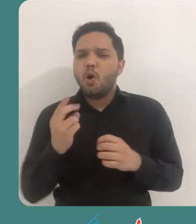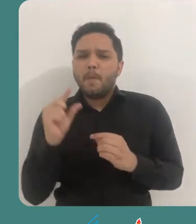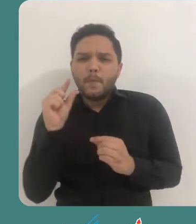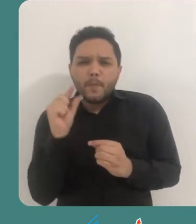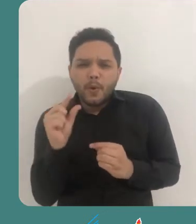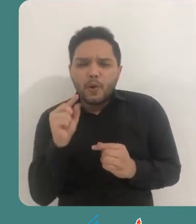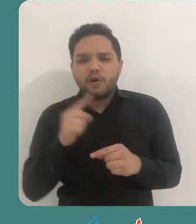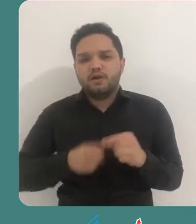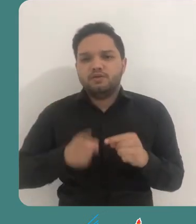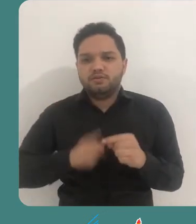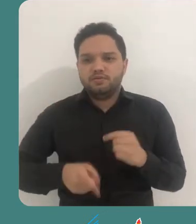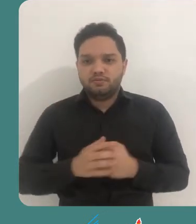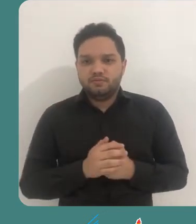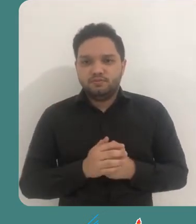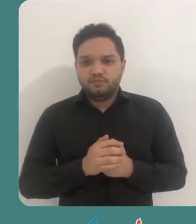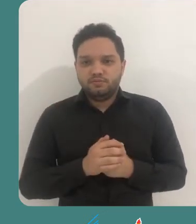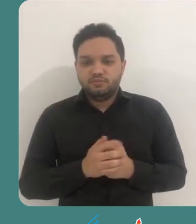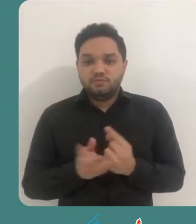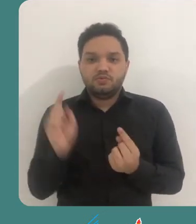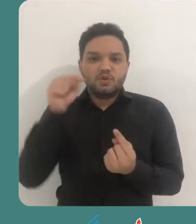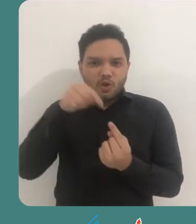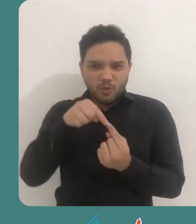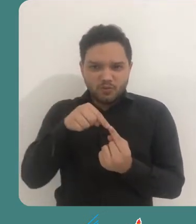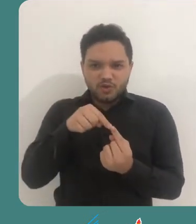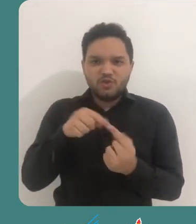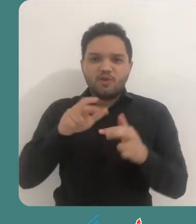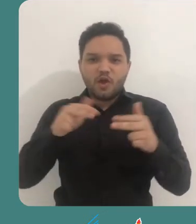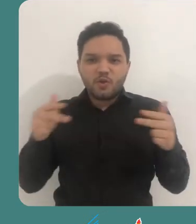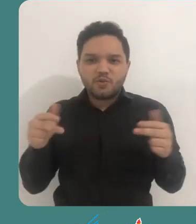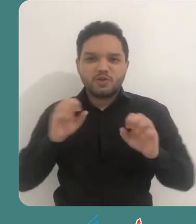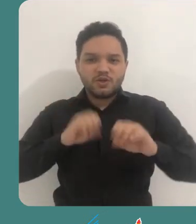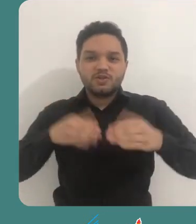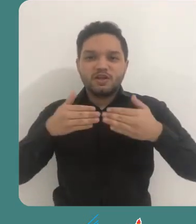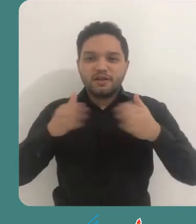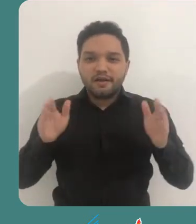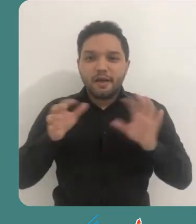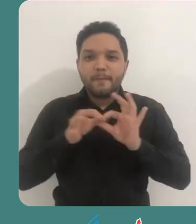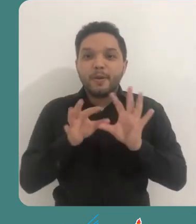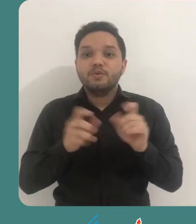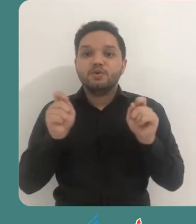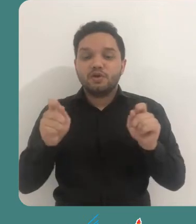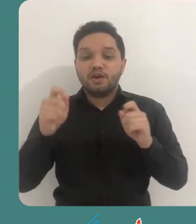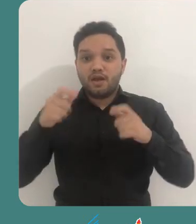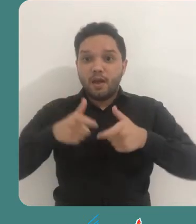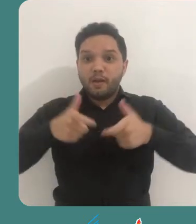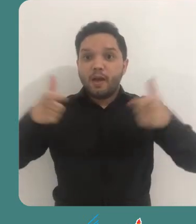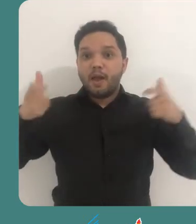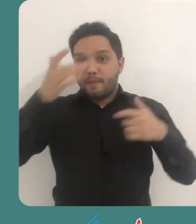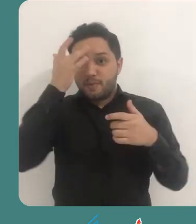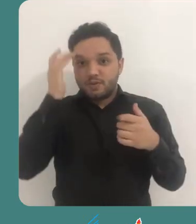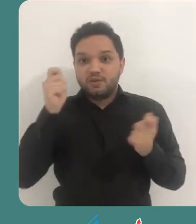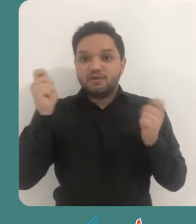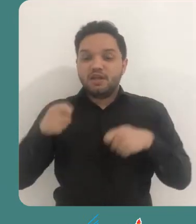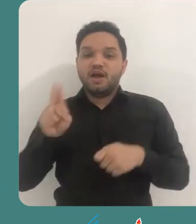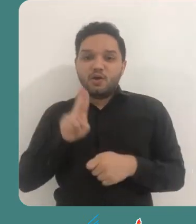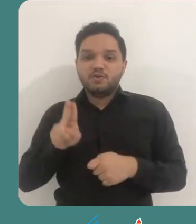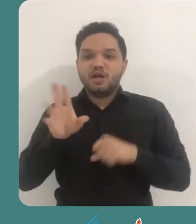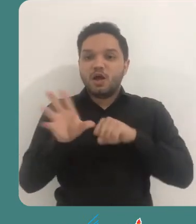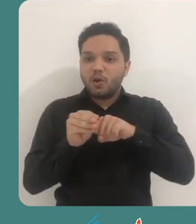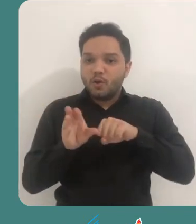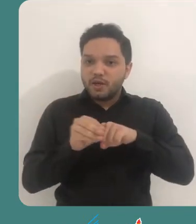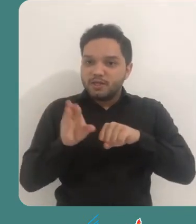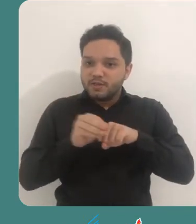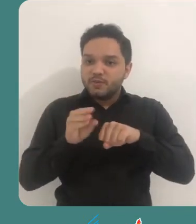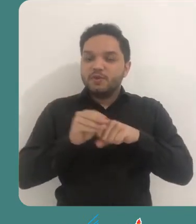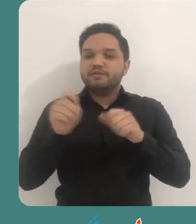ou com poucas restrições. O objetivo dos recursos educacionais abertos é permitir que o maior número de pessoas tenham acesso